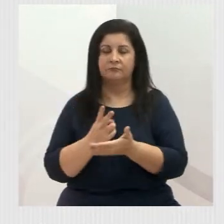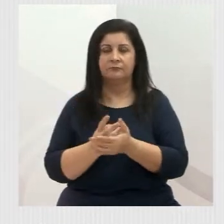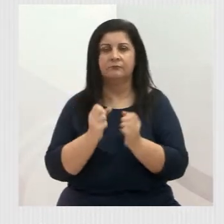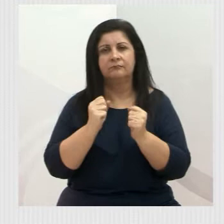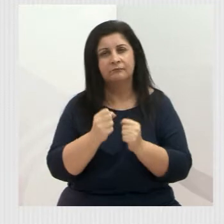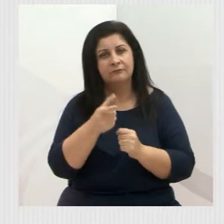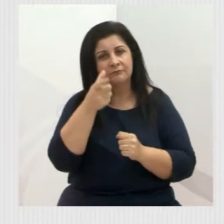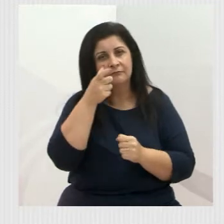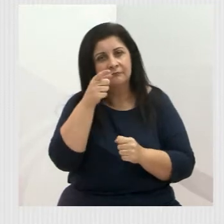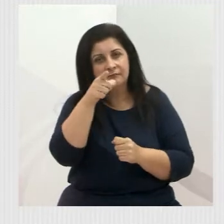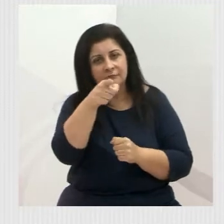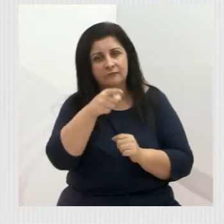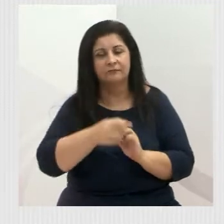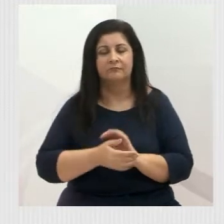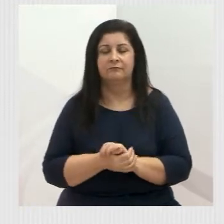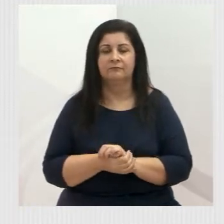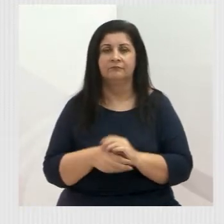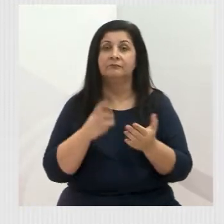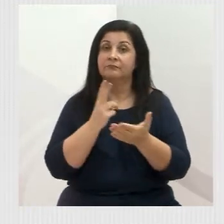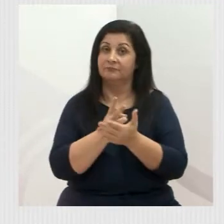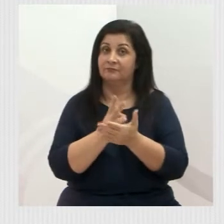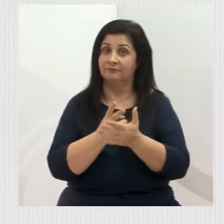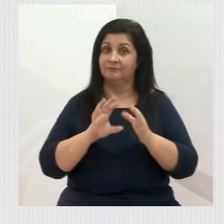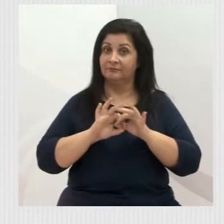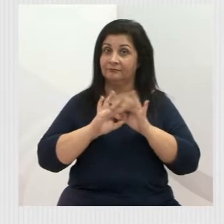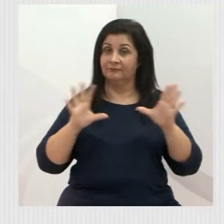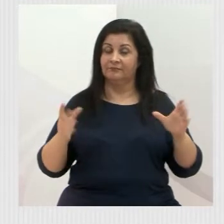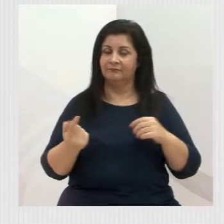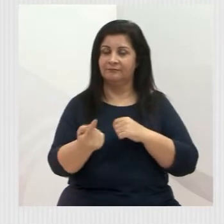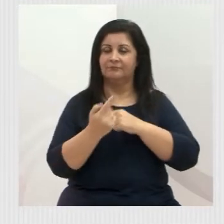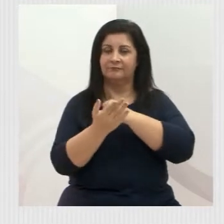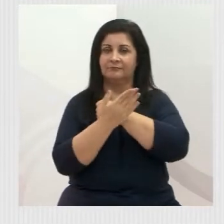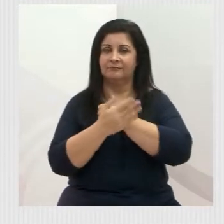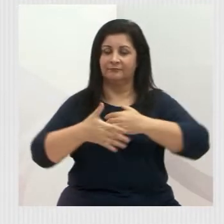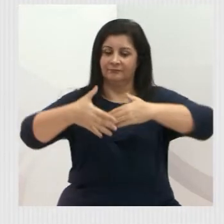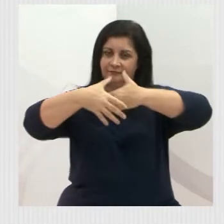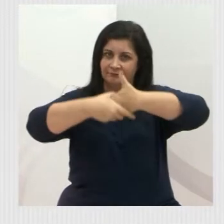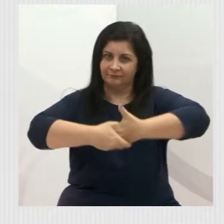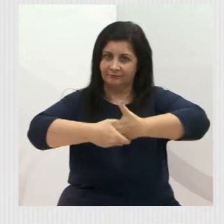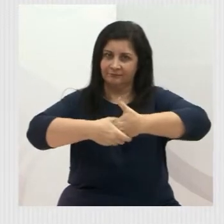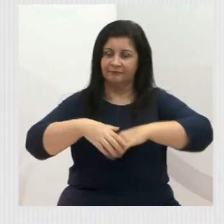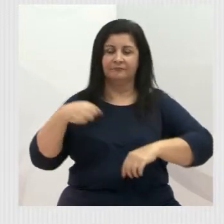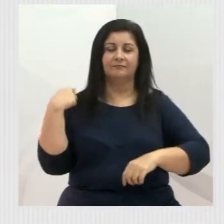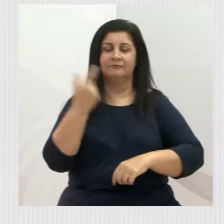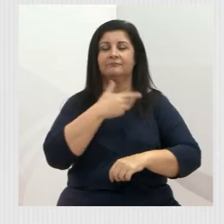você. Conte sempre conosco, porque de mãos dadas somos mais!